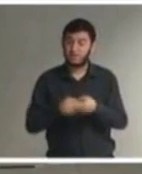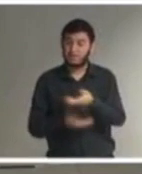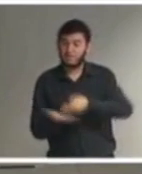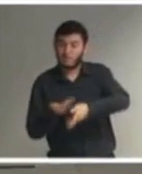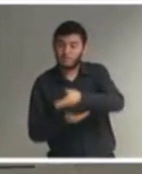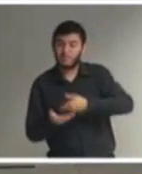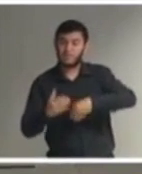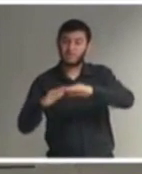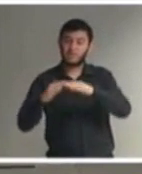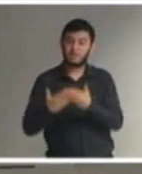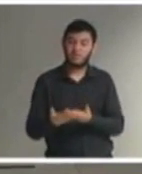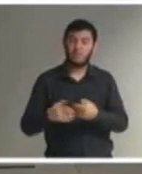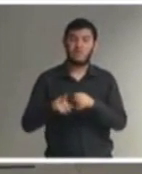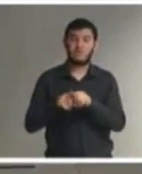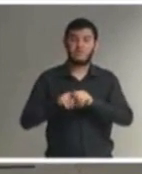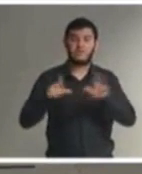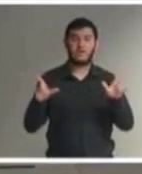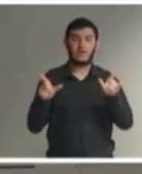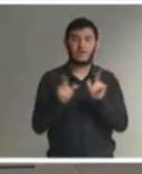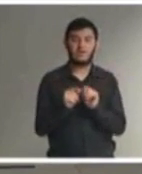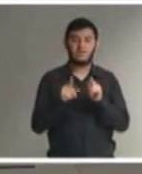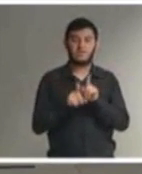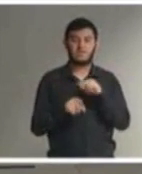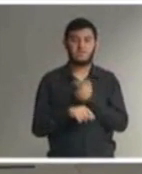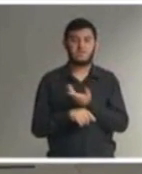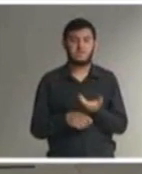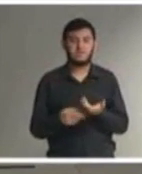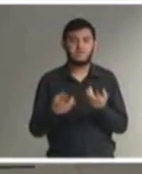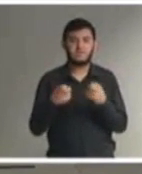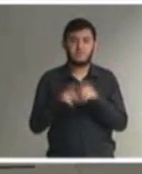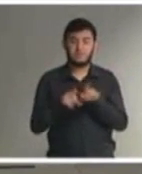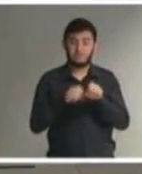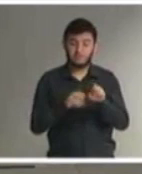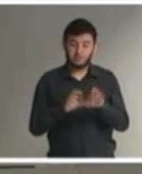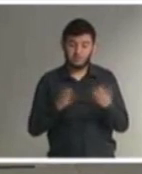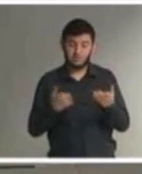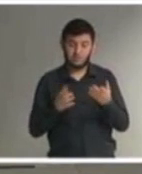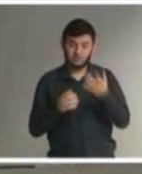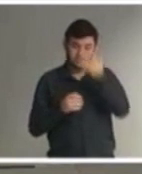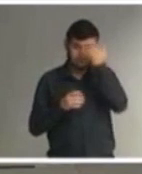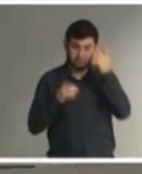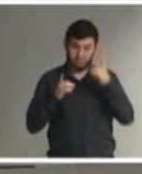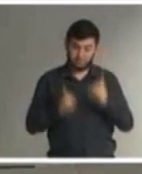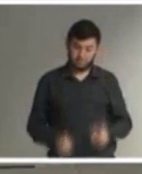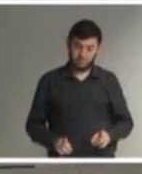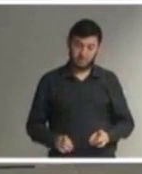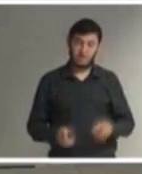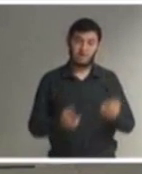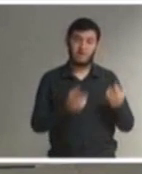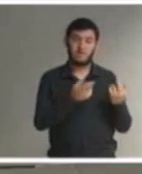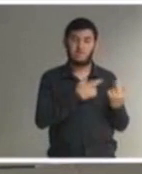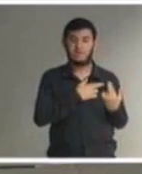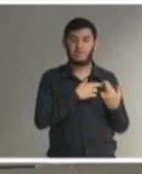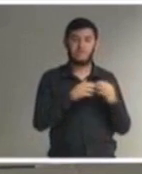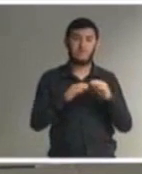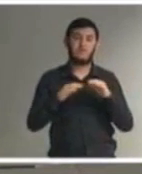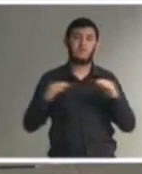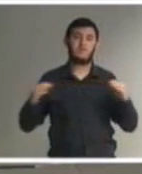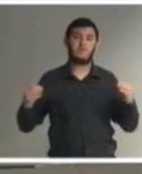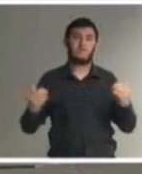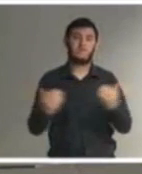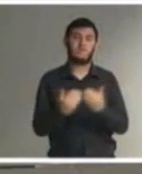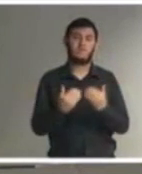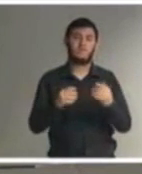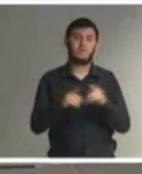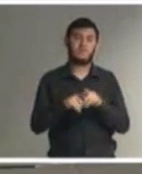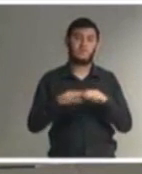em resumo a educação da pessoa com deficiência é responsabilidade de toda a comunidade escolar temos também